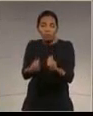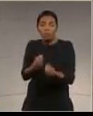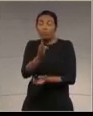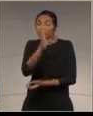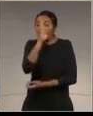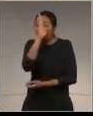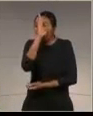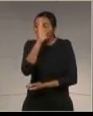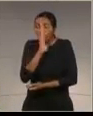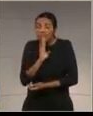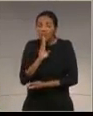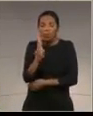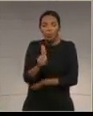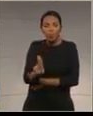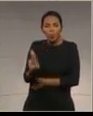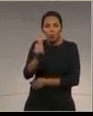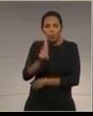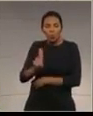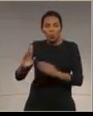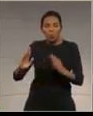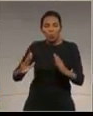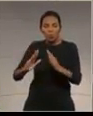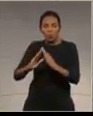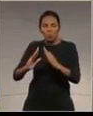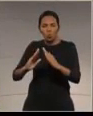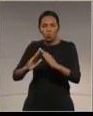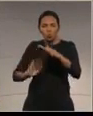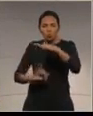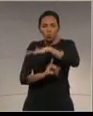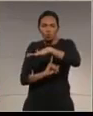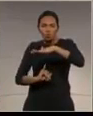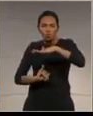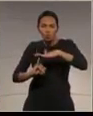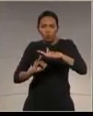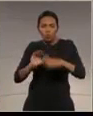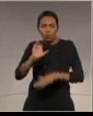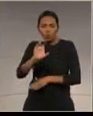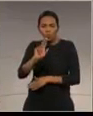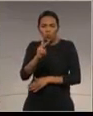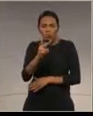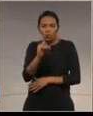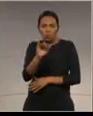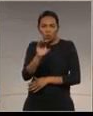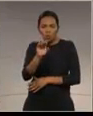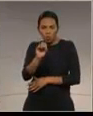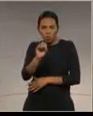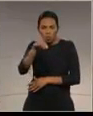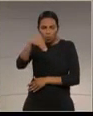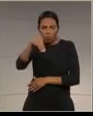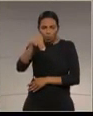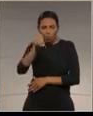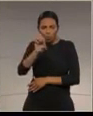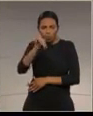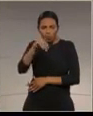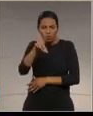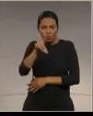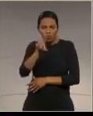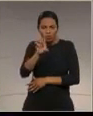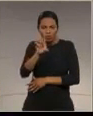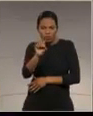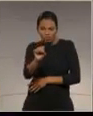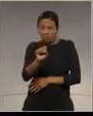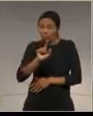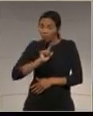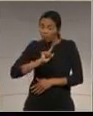real de uso do imóvel que especifica o Instituto Chico Mendes, o ICMBio, tem em mãos a escritura